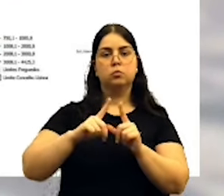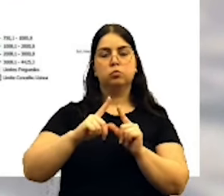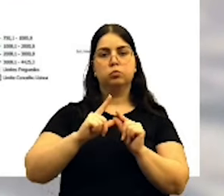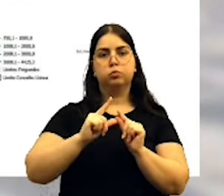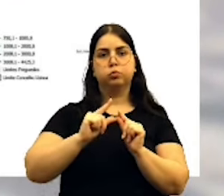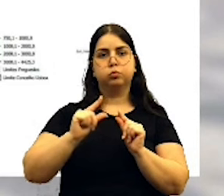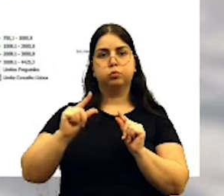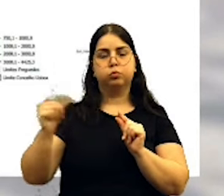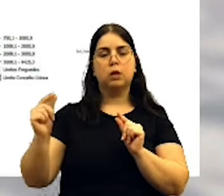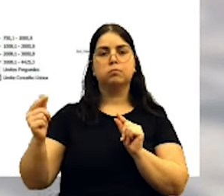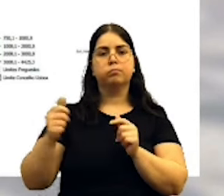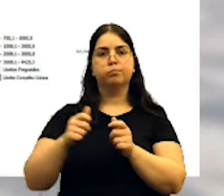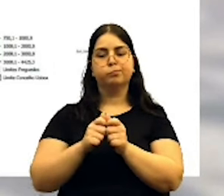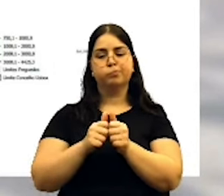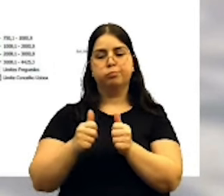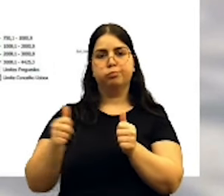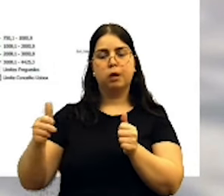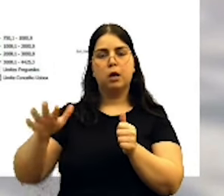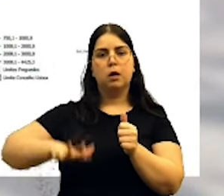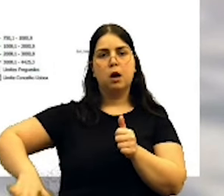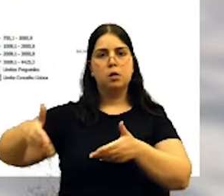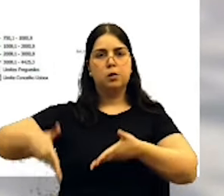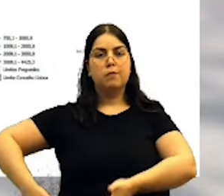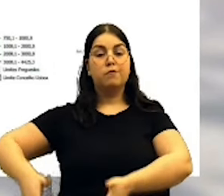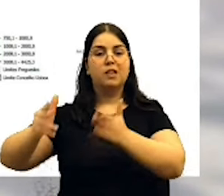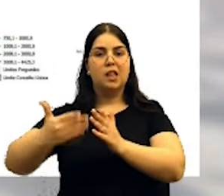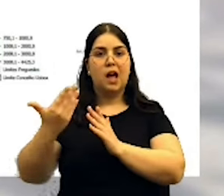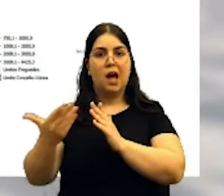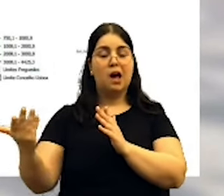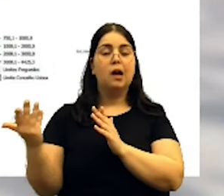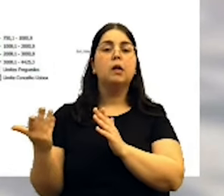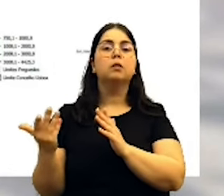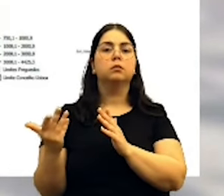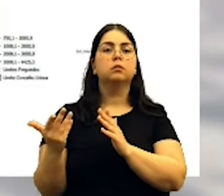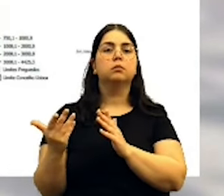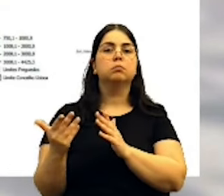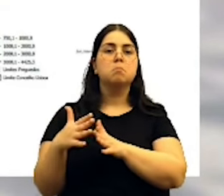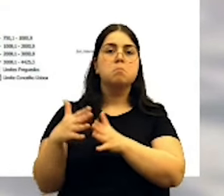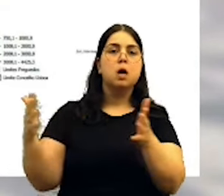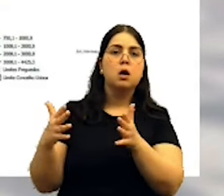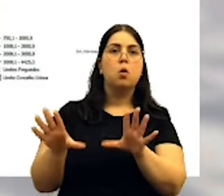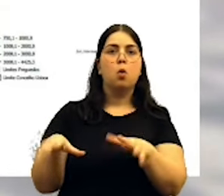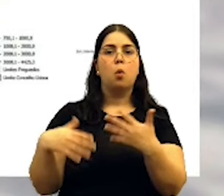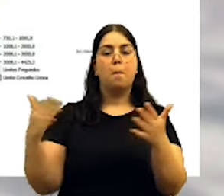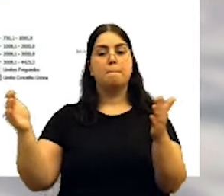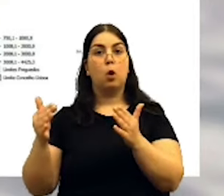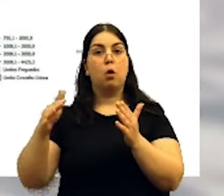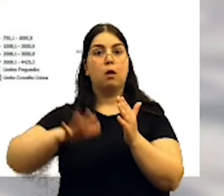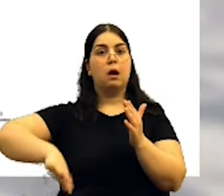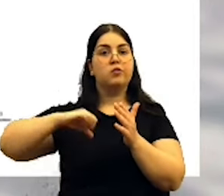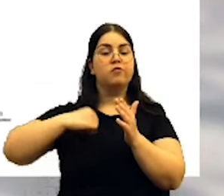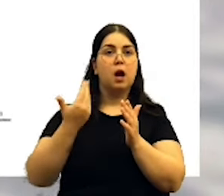as ruas e vias e avenidas da cidade têm maior ou menor a espaços verdes que já existam.